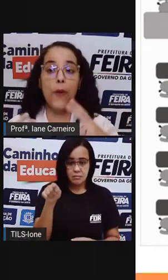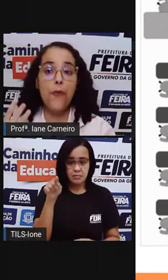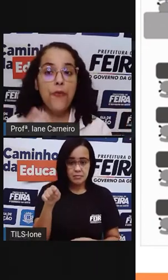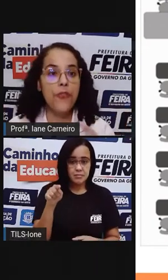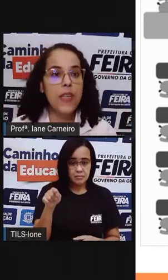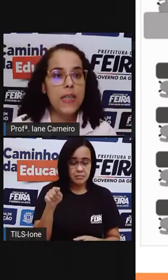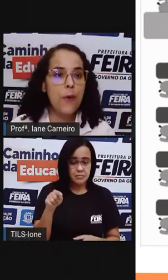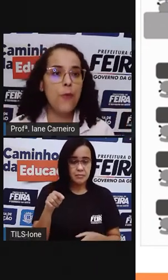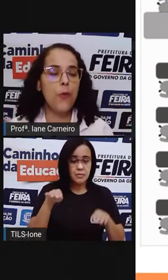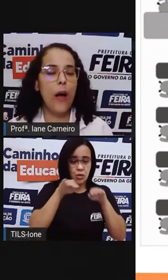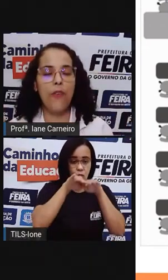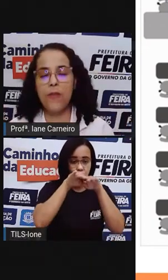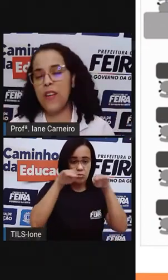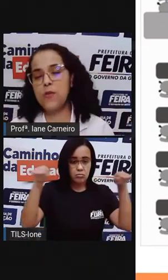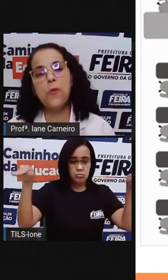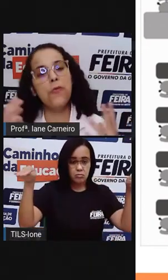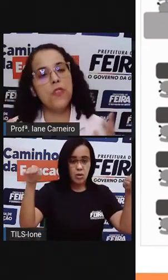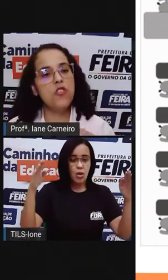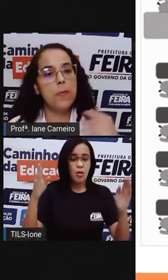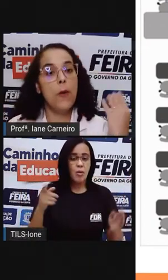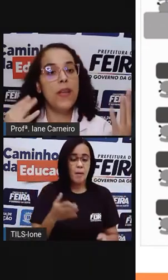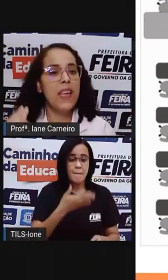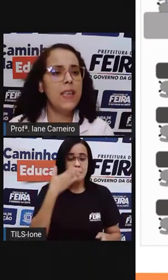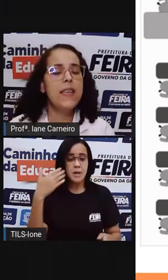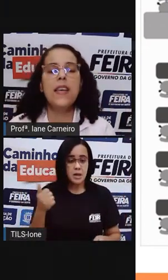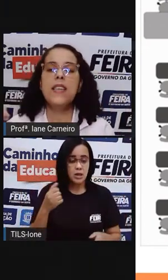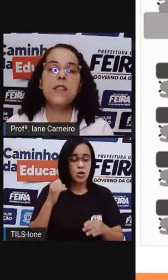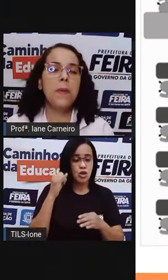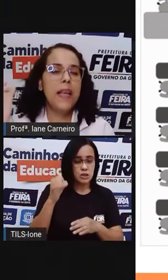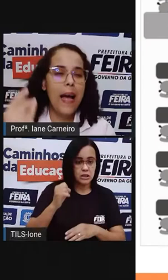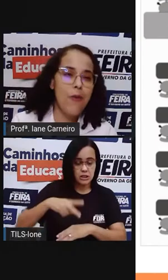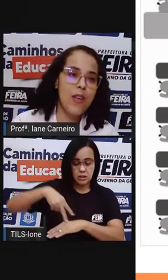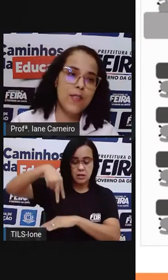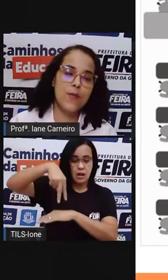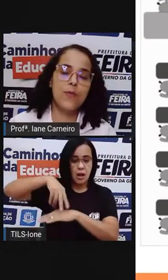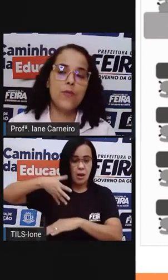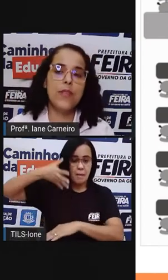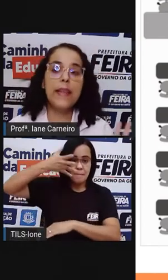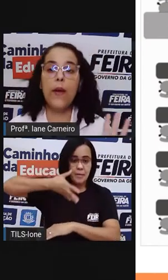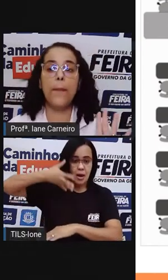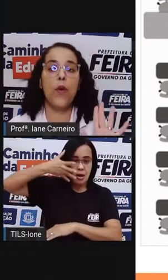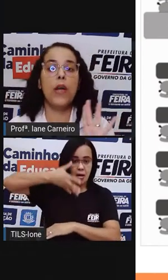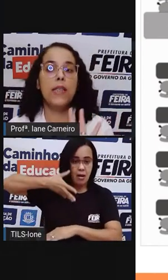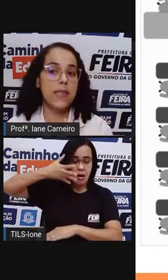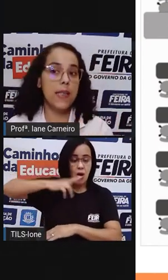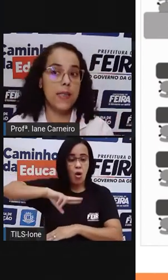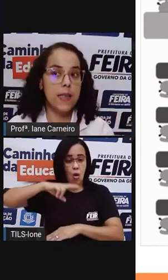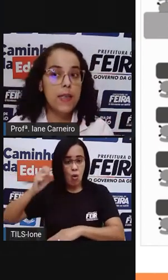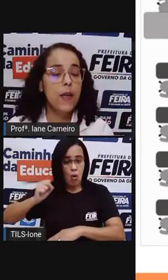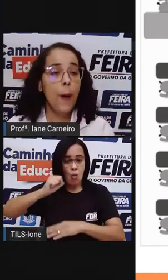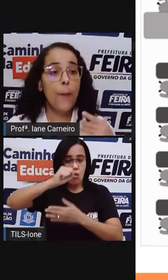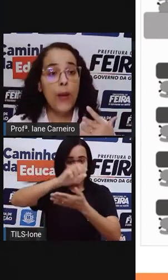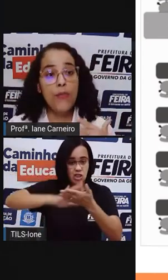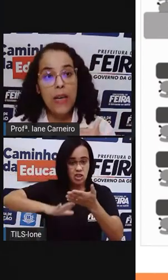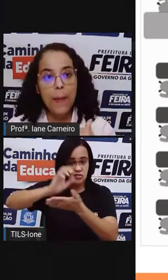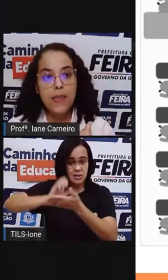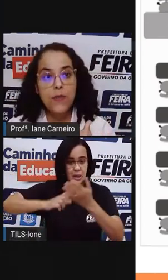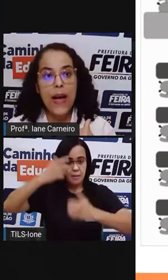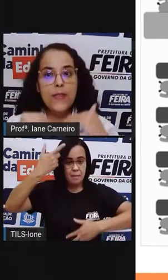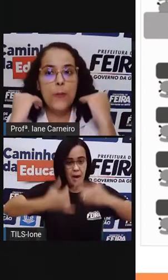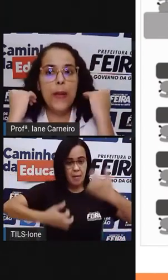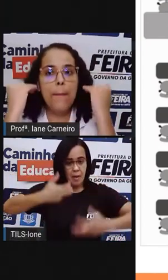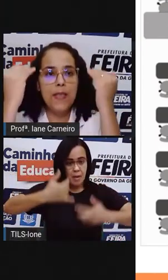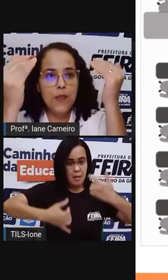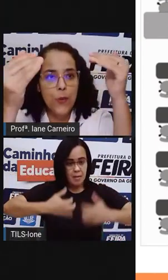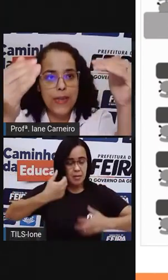Quando a Pró convida, faz um convite para alguém explicar um assunto, né? Então a Pró organiza assim, porque fica mais